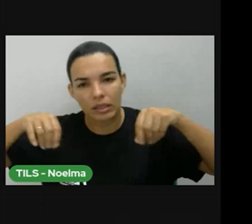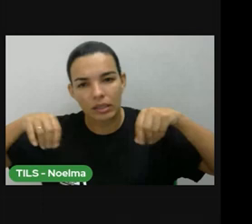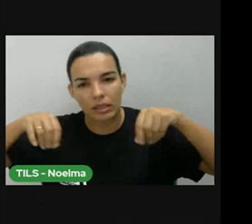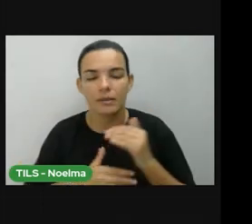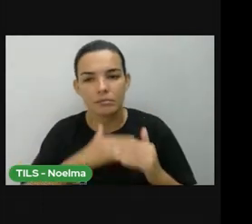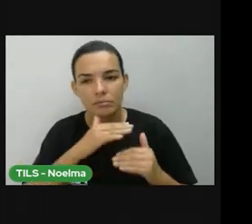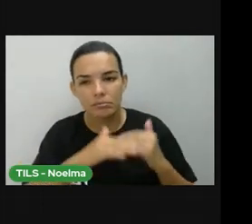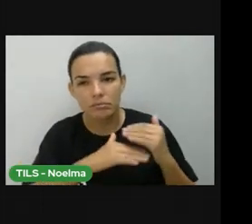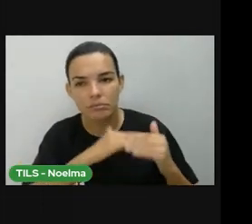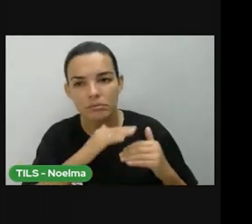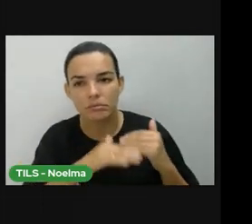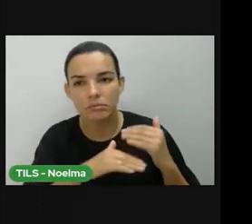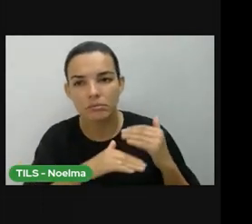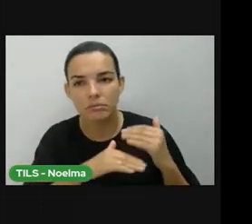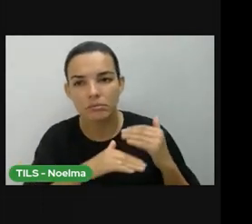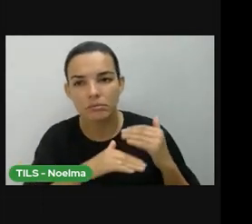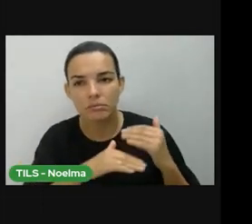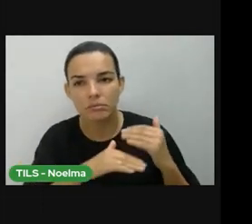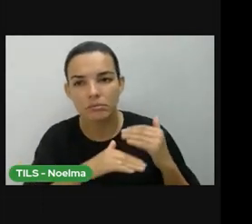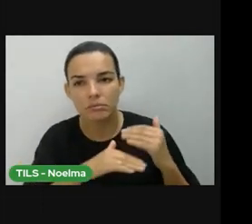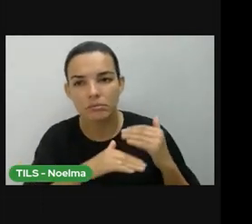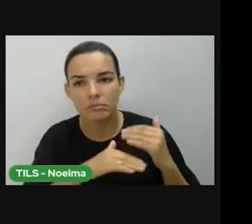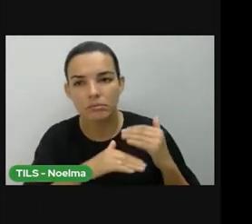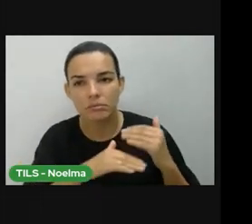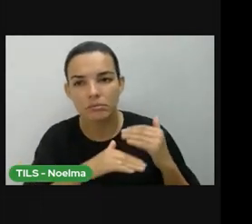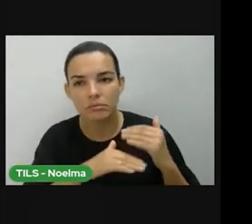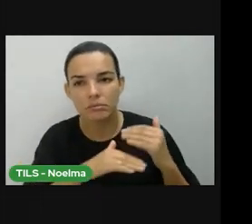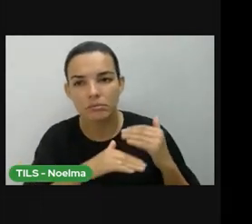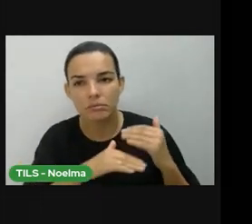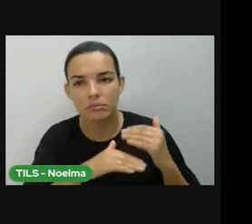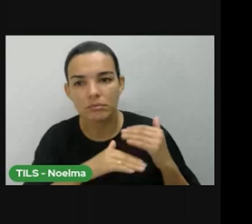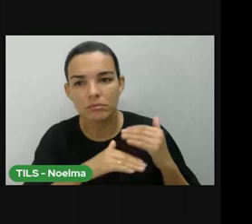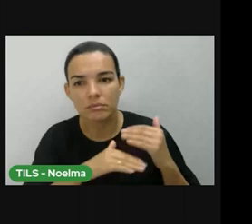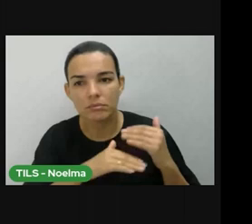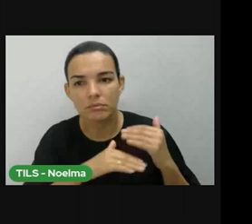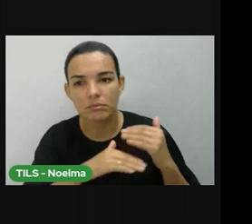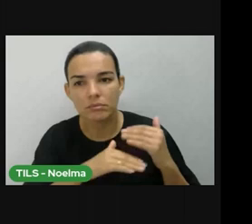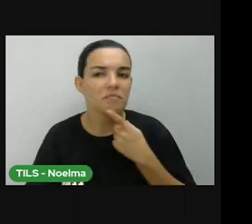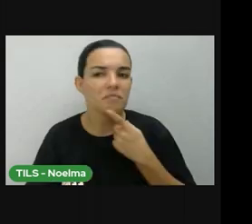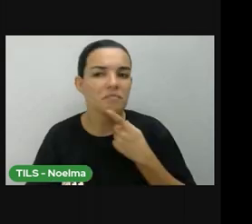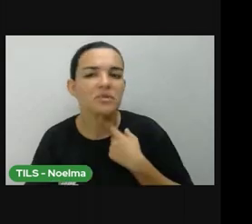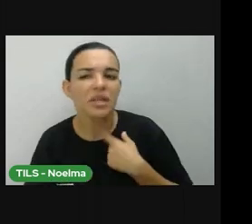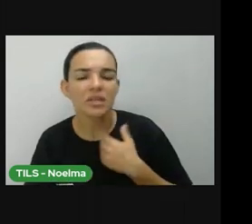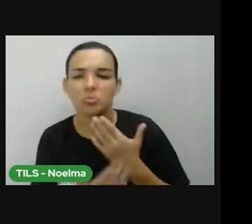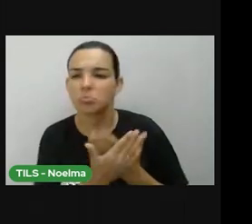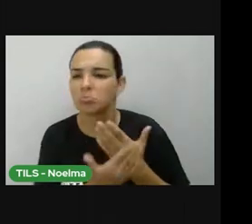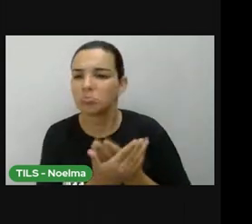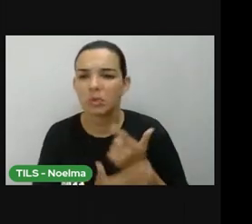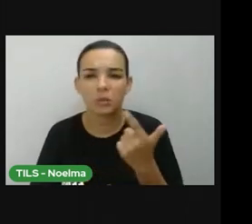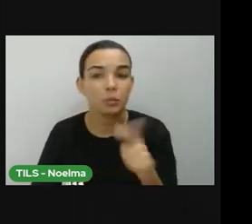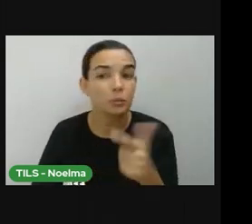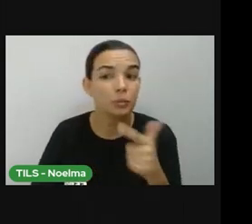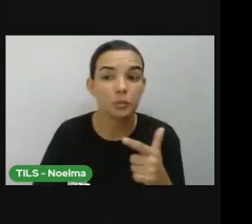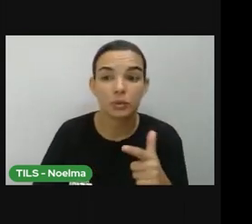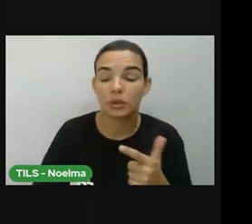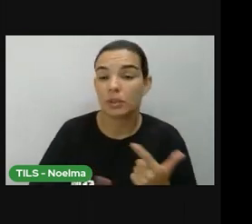pobres, falteres, sabe, e as meninas, coitadas, tinham vontade de estudar, não tinham como,